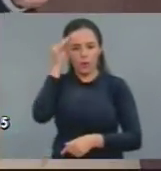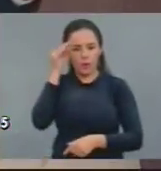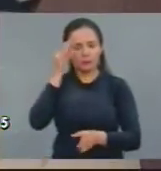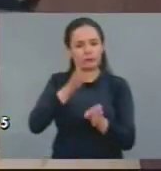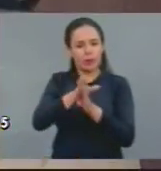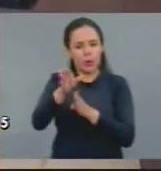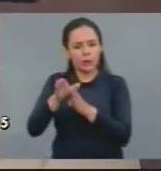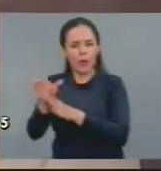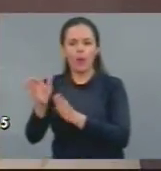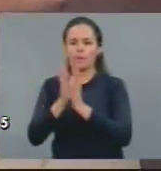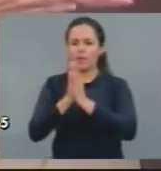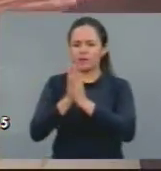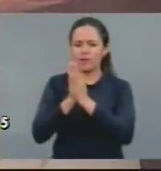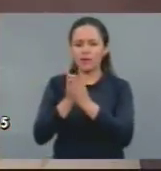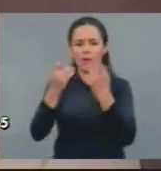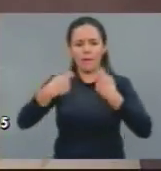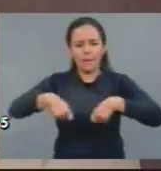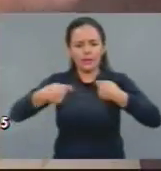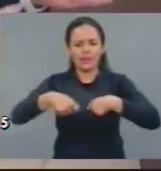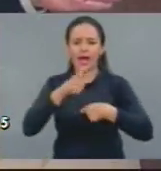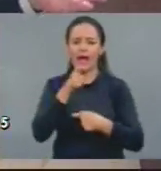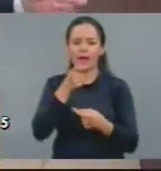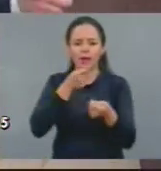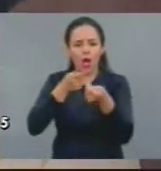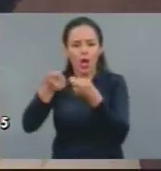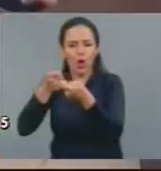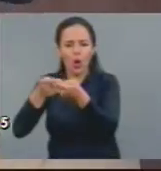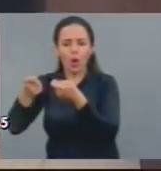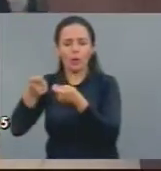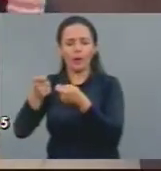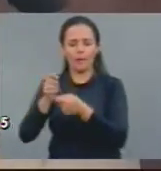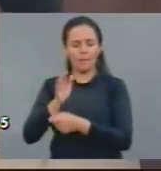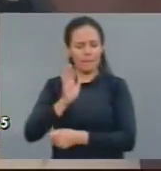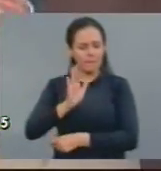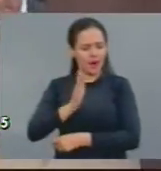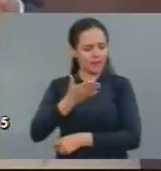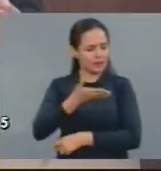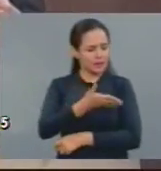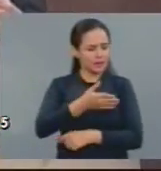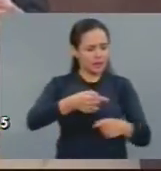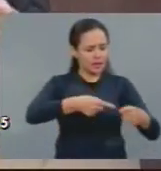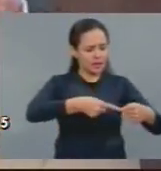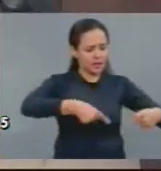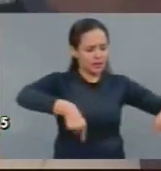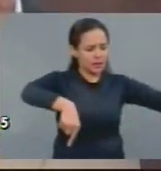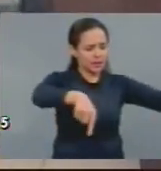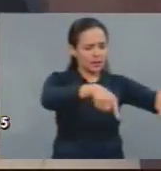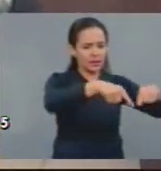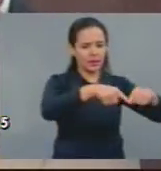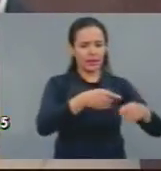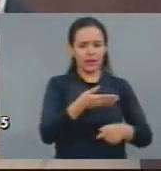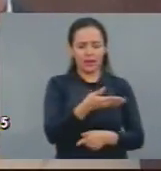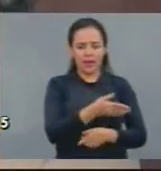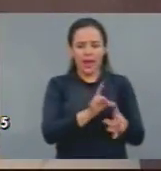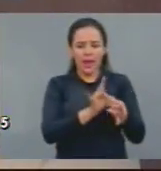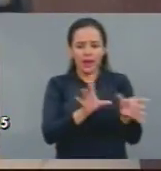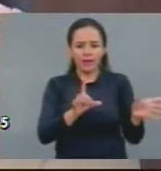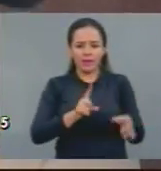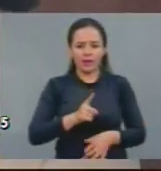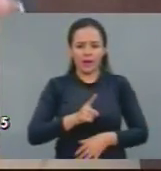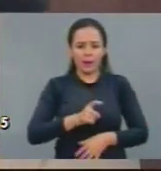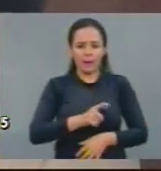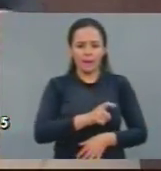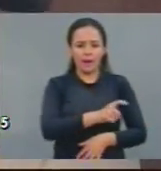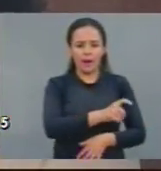ampliar a capacidade de controle. O que eu estou aqui a denunciar é a